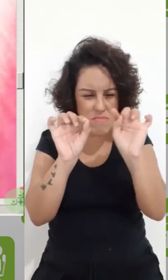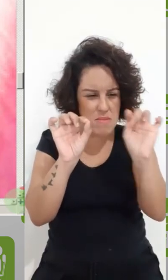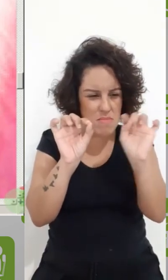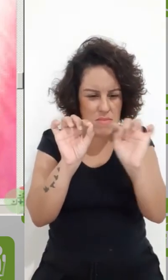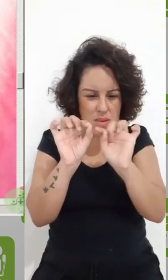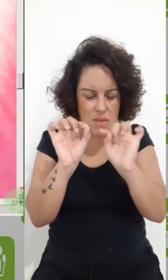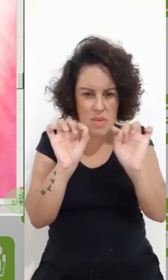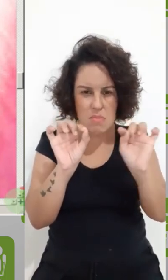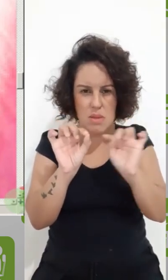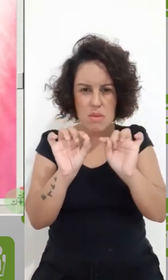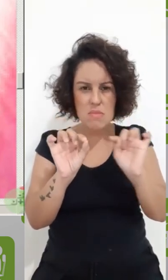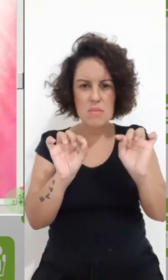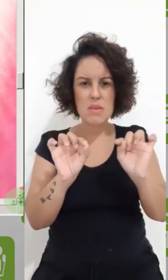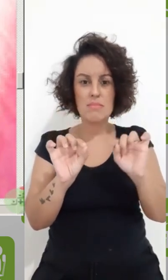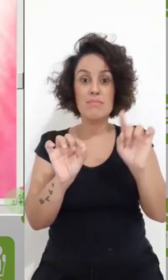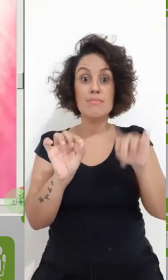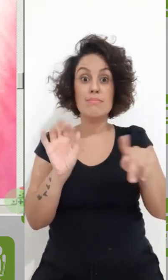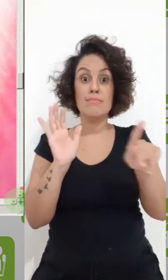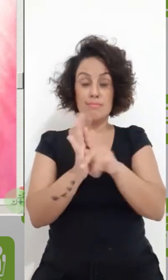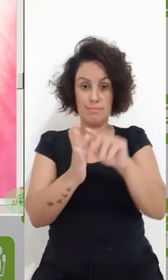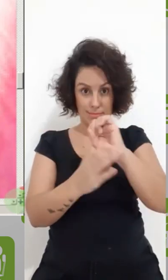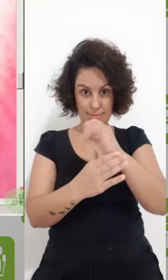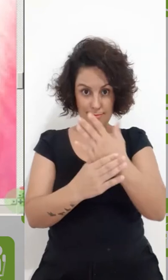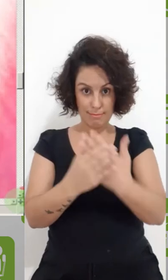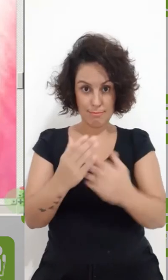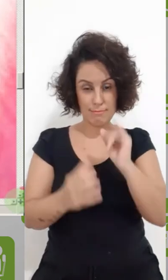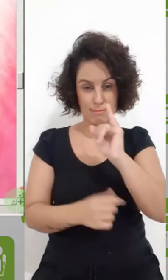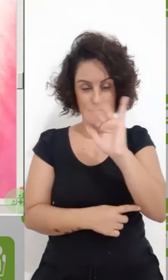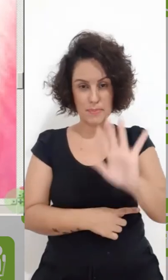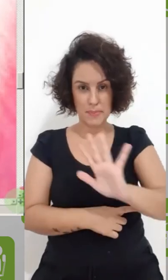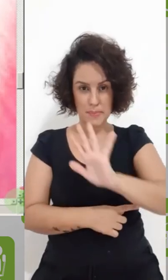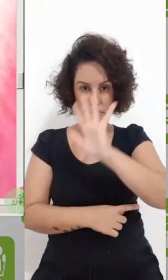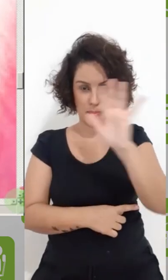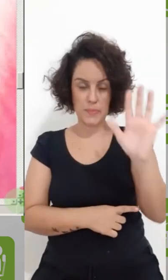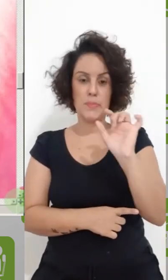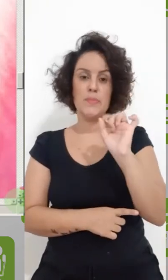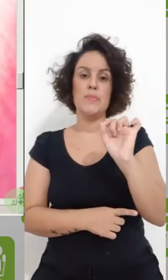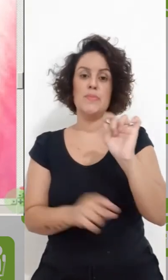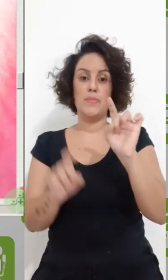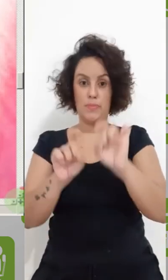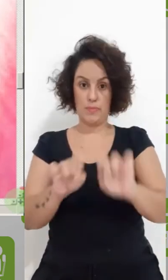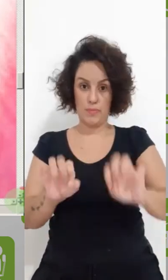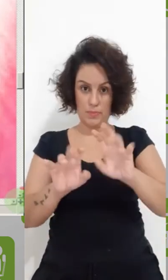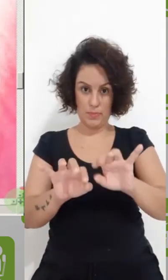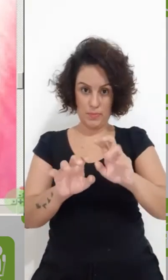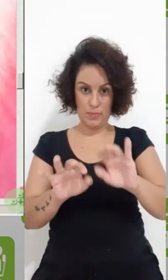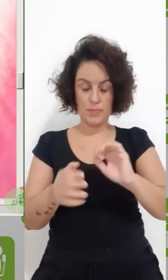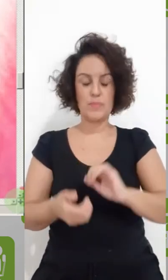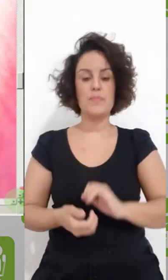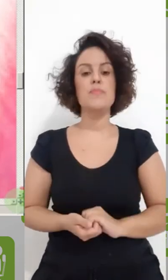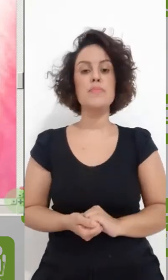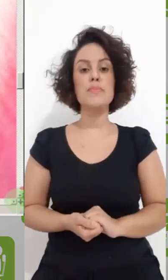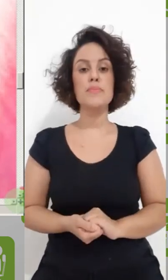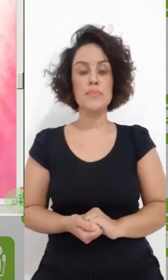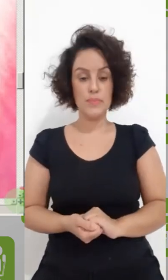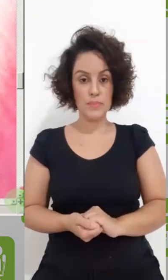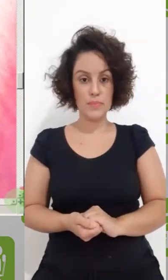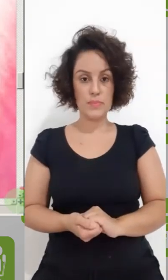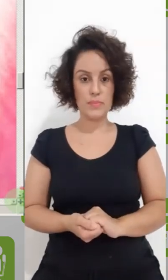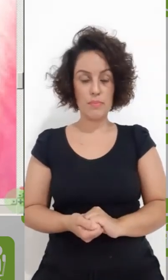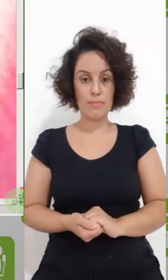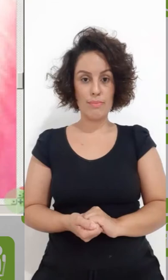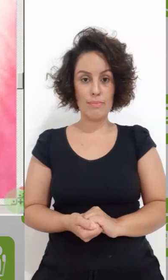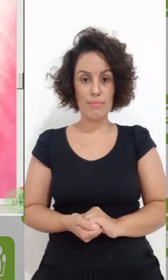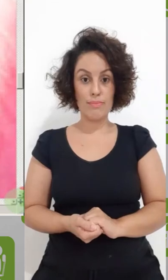característica da imagem digitalizada, imagem digital. Então, formado por esses pontos. Para eu